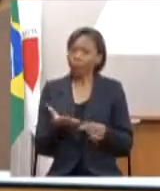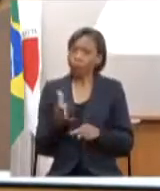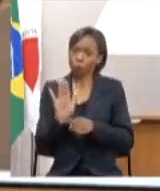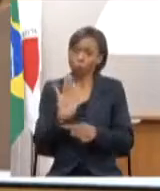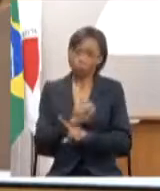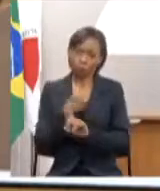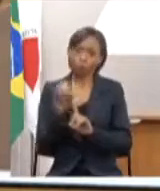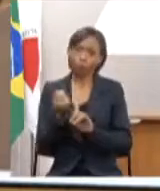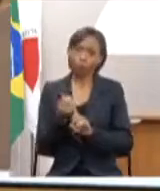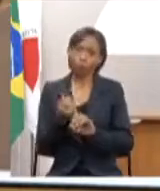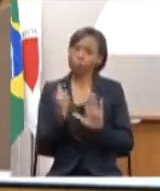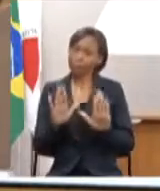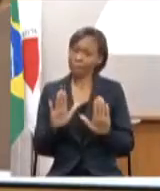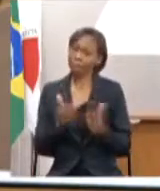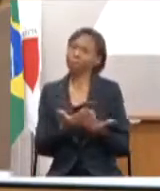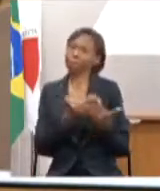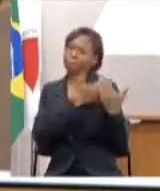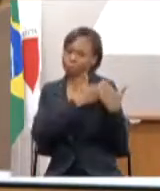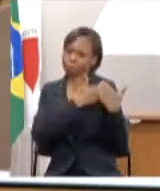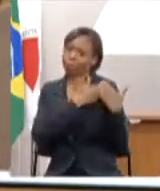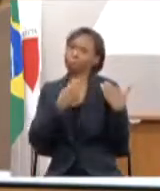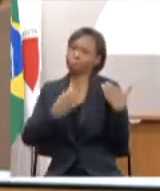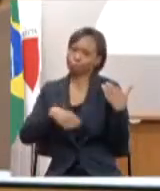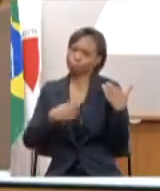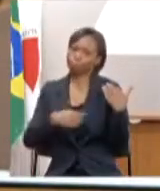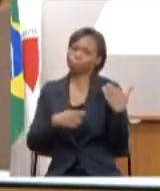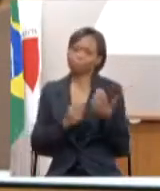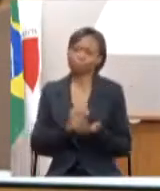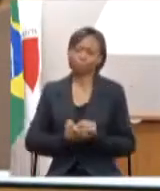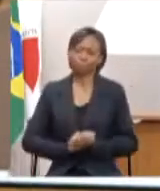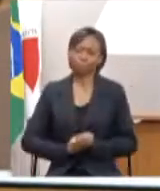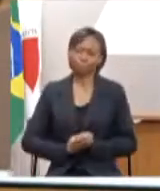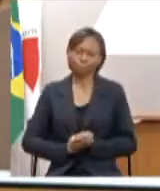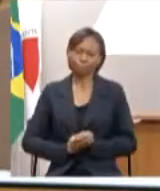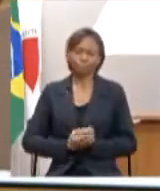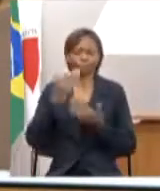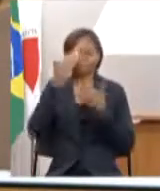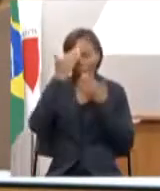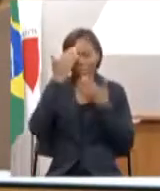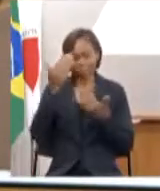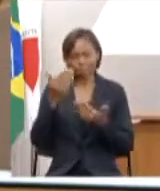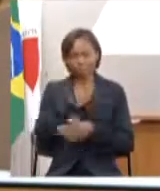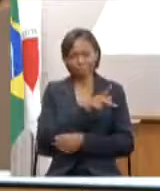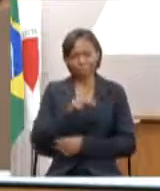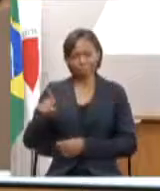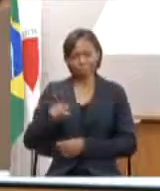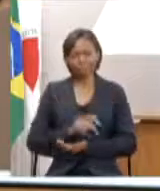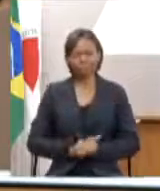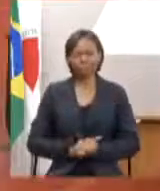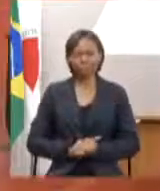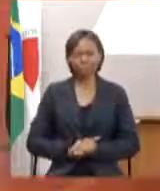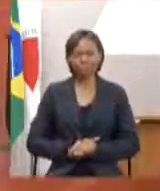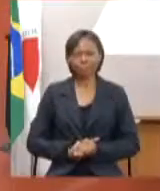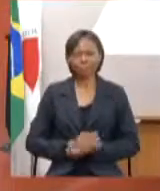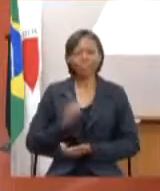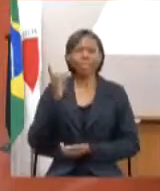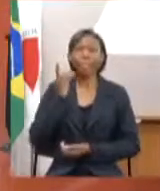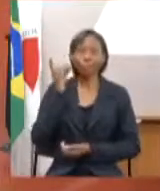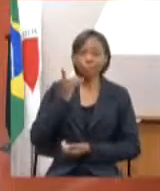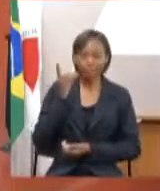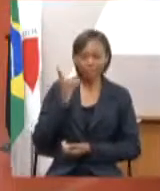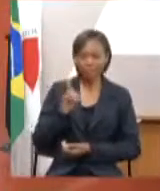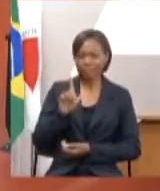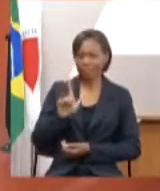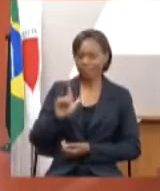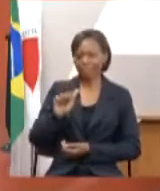mas de forma muito responsável e com foco naquilo que realmente importa. Muito obrigada, senhor presidente. Muito obrigado, deputada Laura.